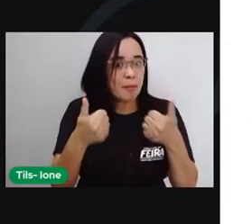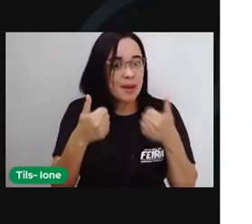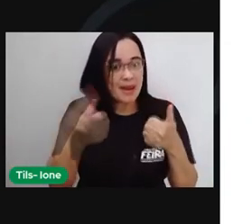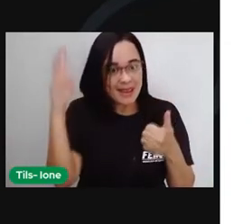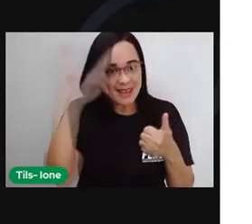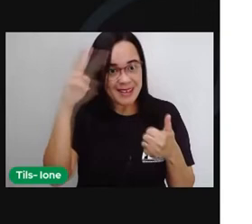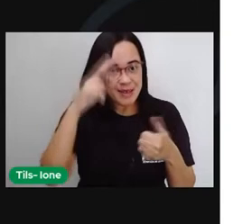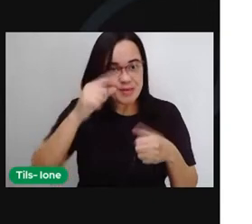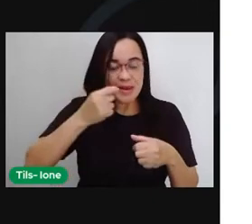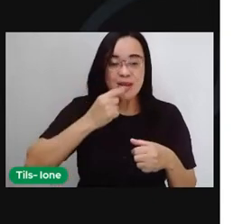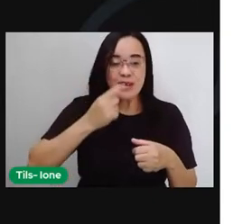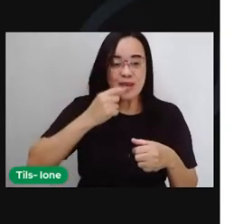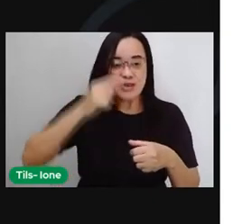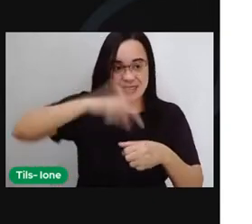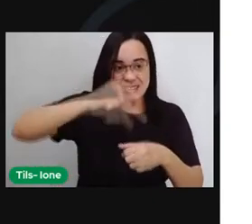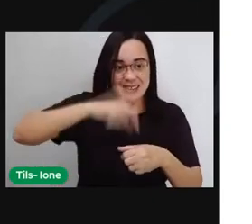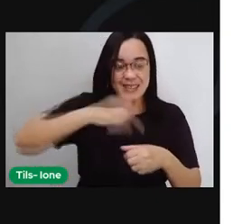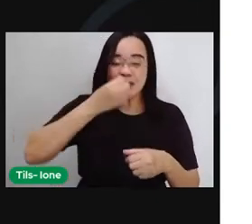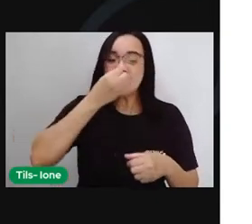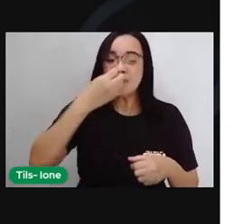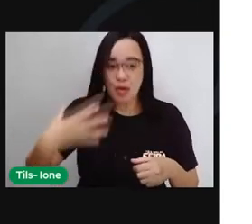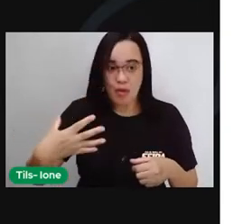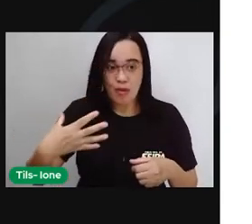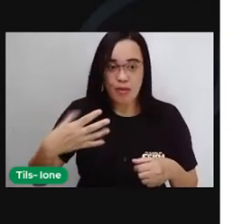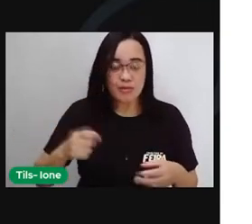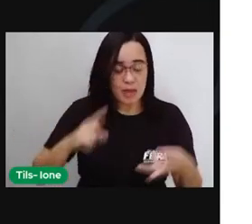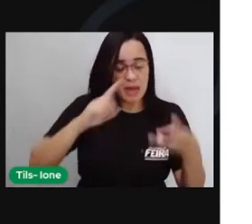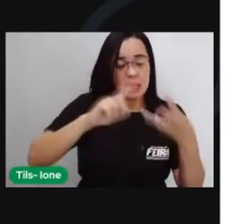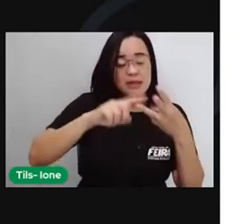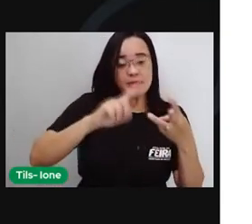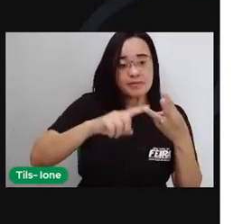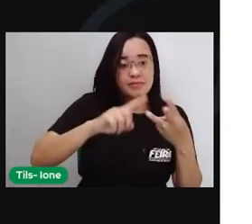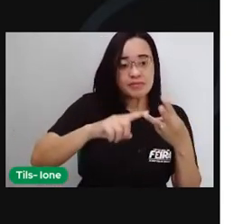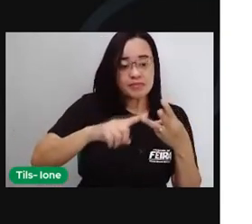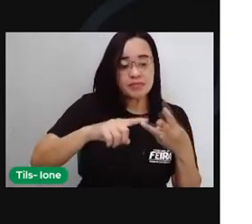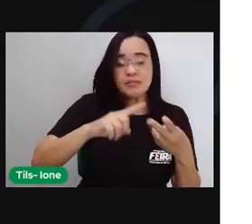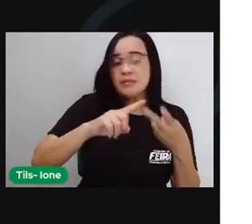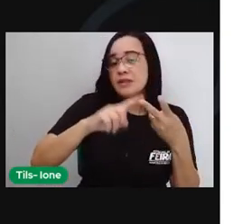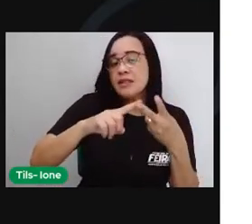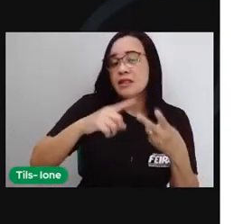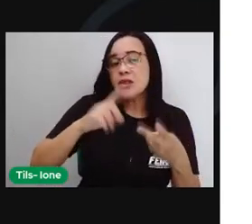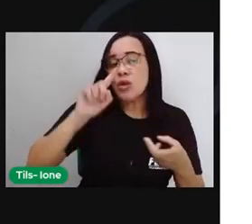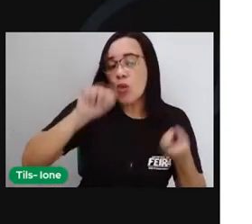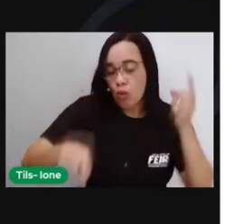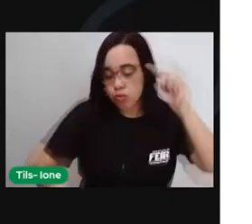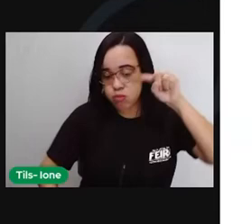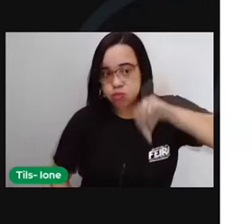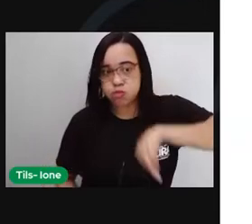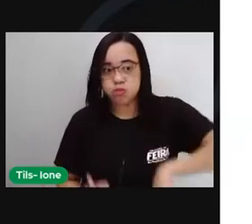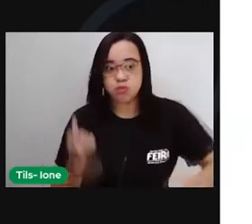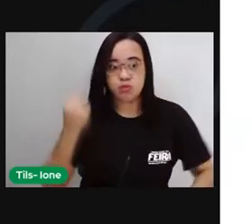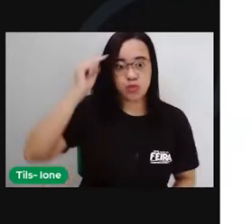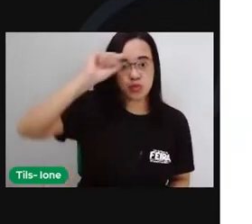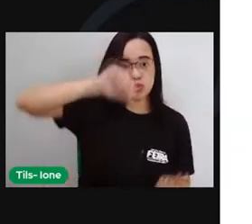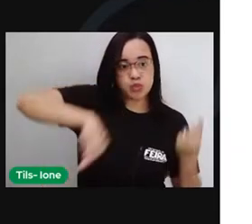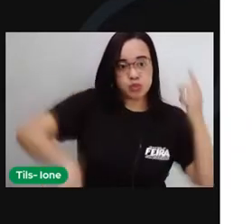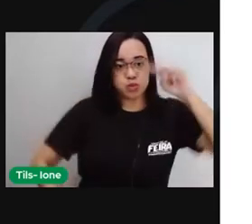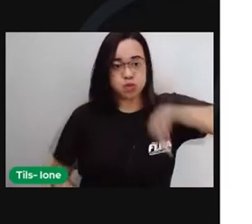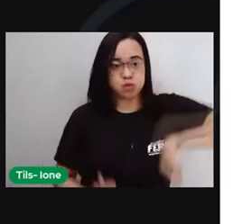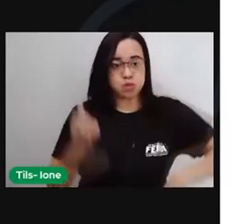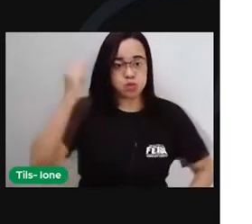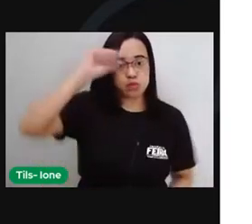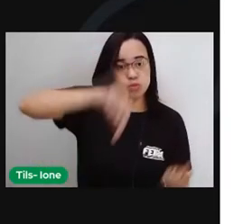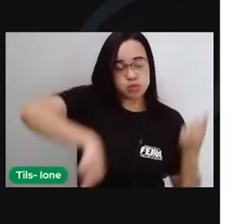a grande circulação, o sangue arterial é levado para todo o corpo, através de vasos sanguíneos chamados